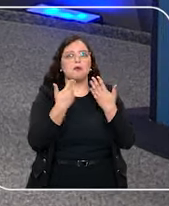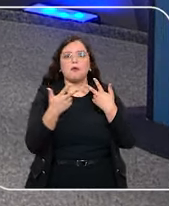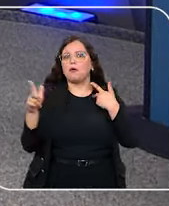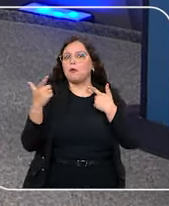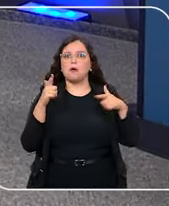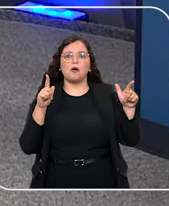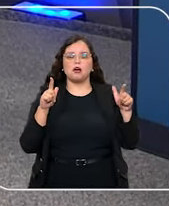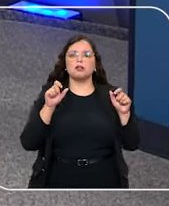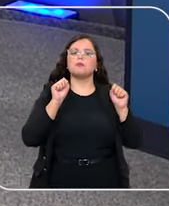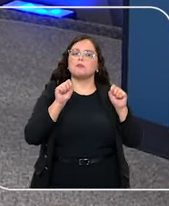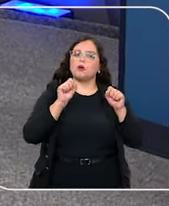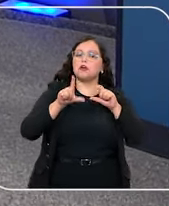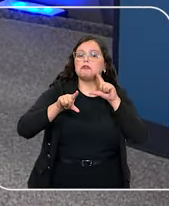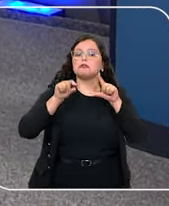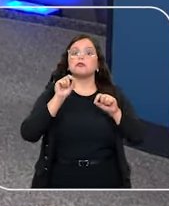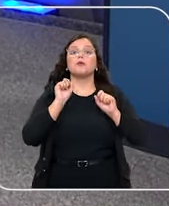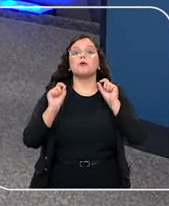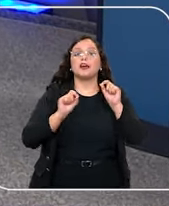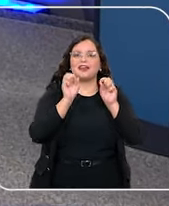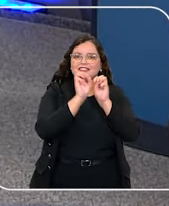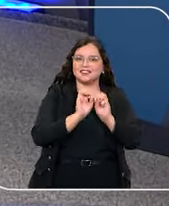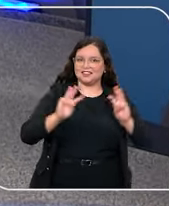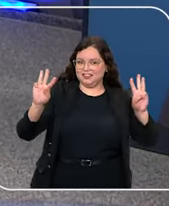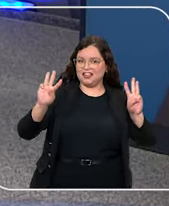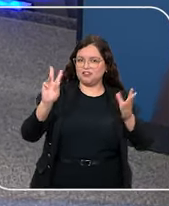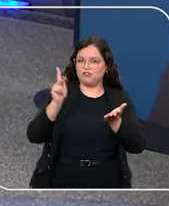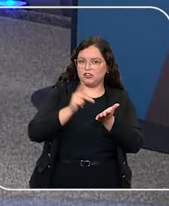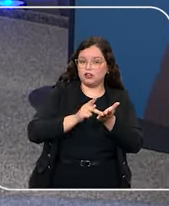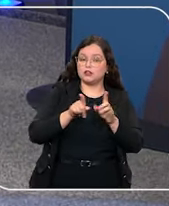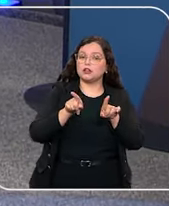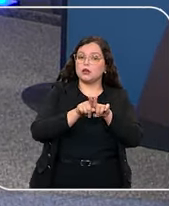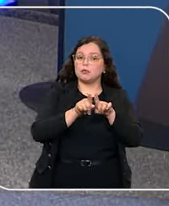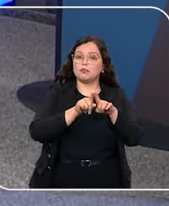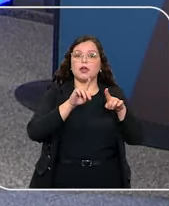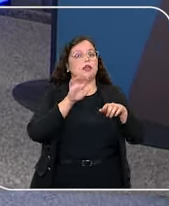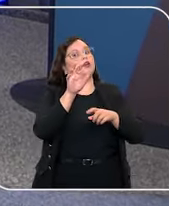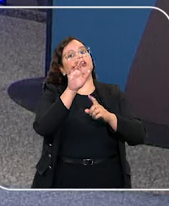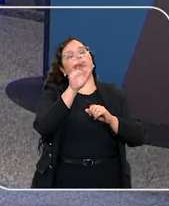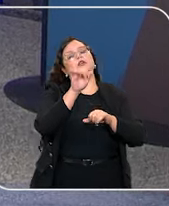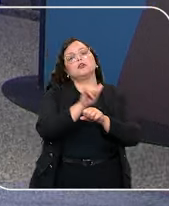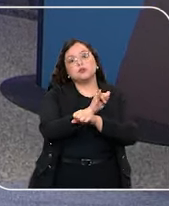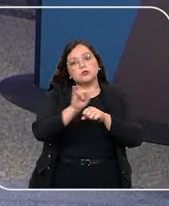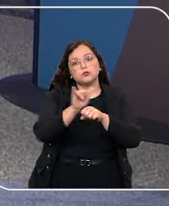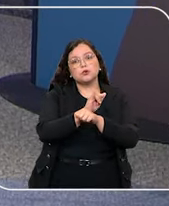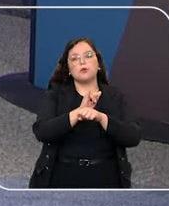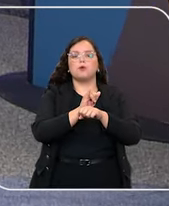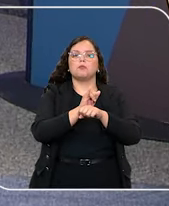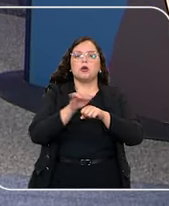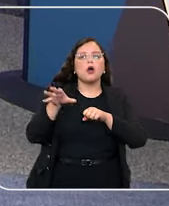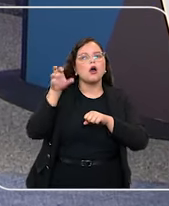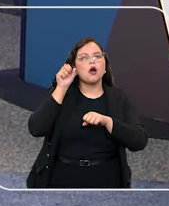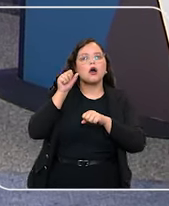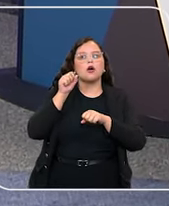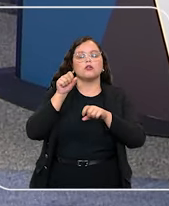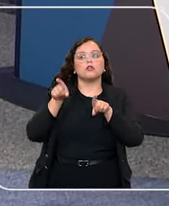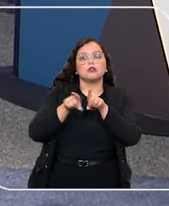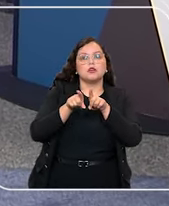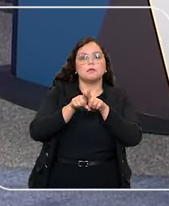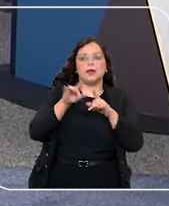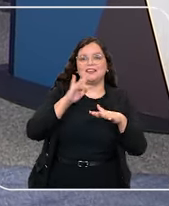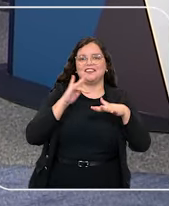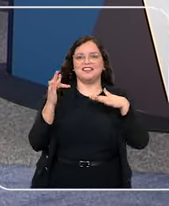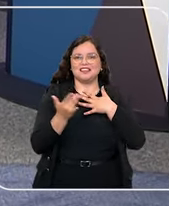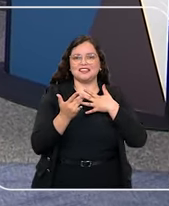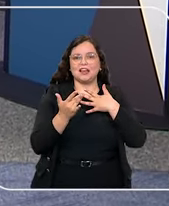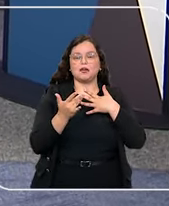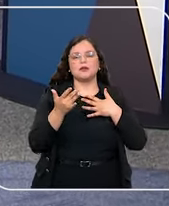tribunal, temos como opções para você o site oficial e os perfis do STJ no YouTube, nas plataformas de áudio e nas redes